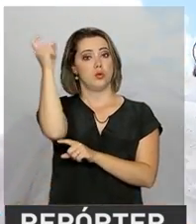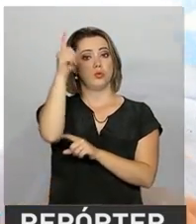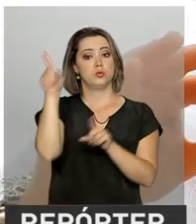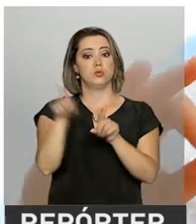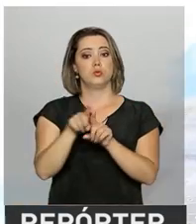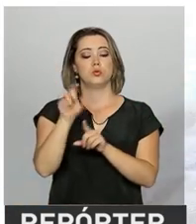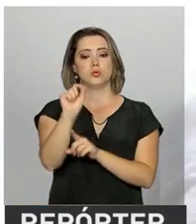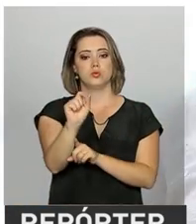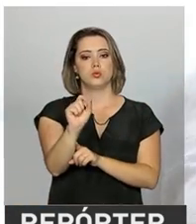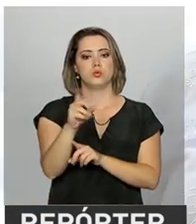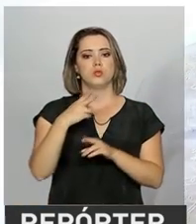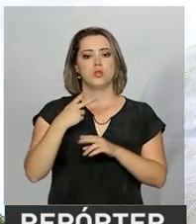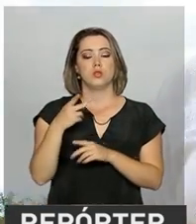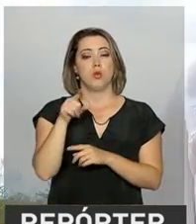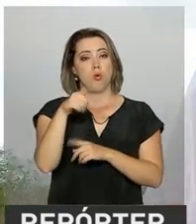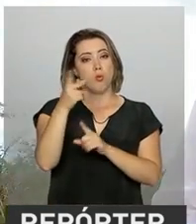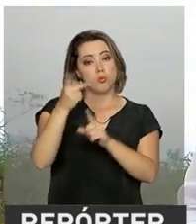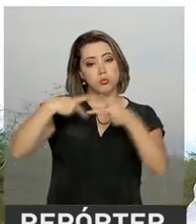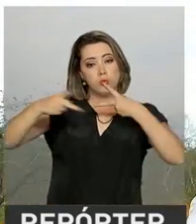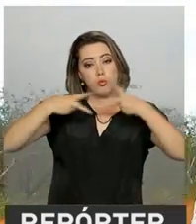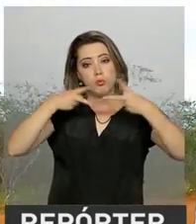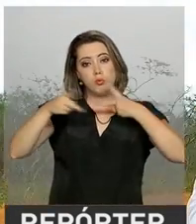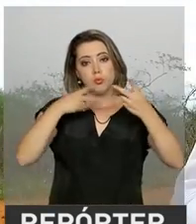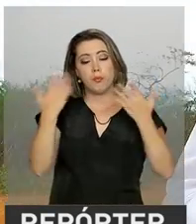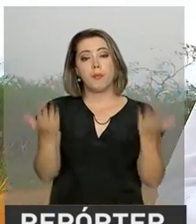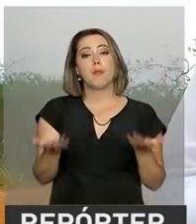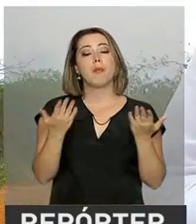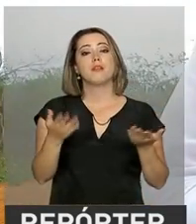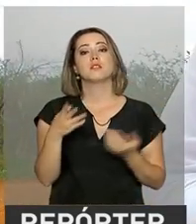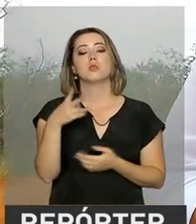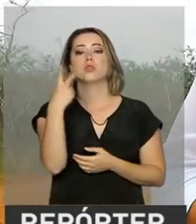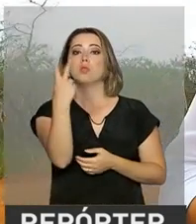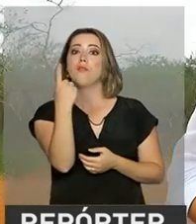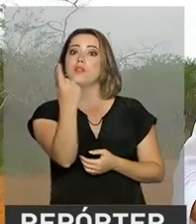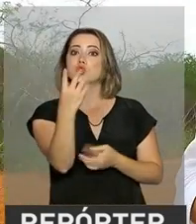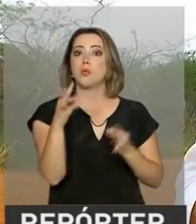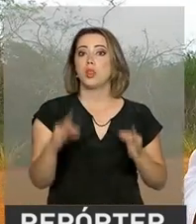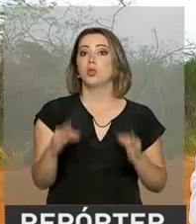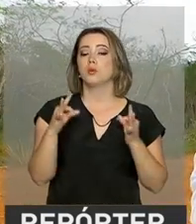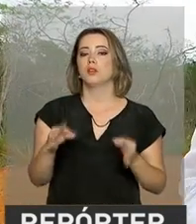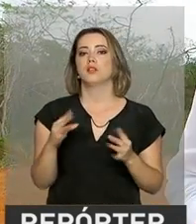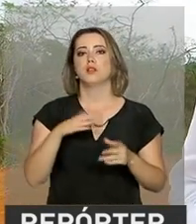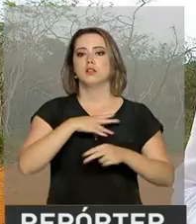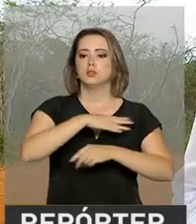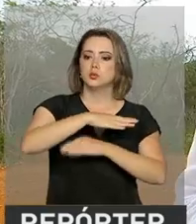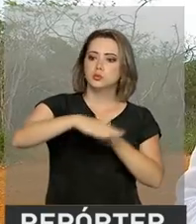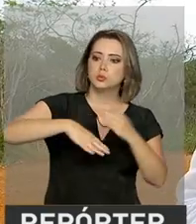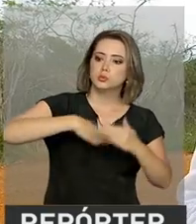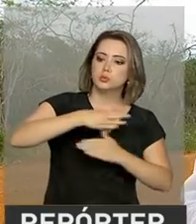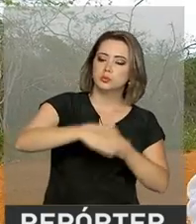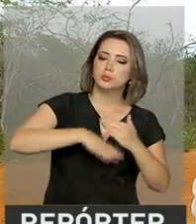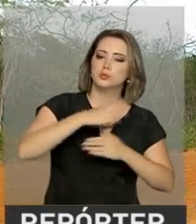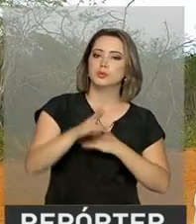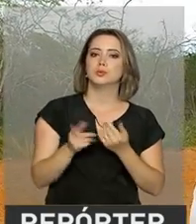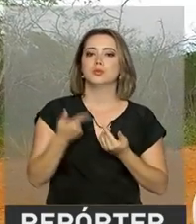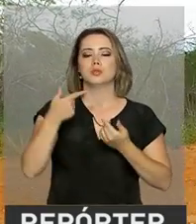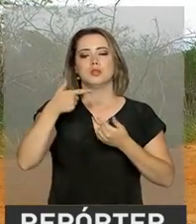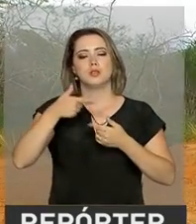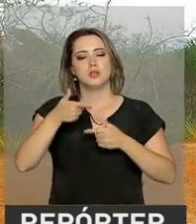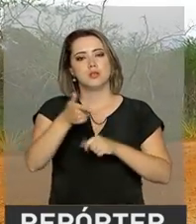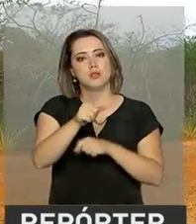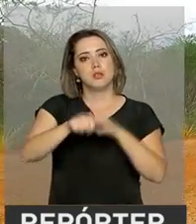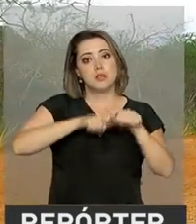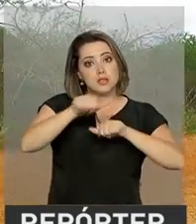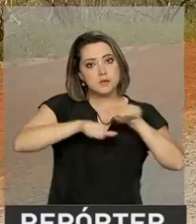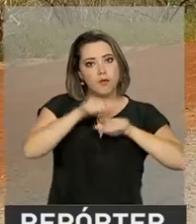movimentando 21 toneladas. Essa força move o rotor e a energia mecânica é transformada por um gerador em energia